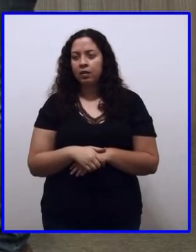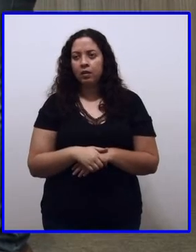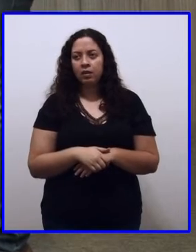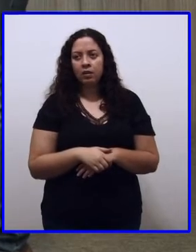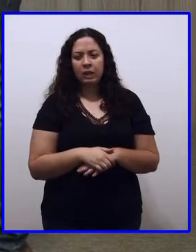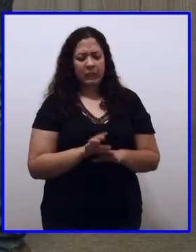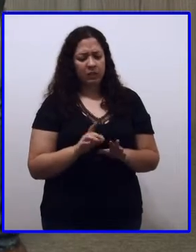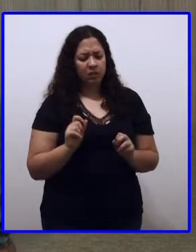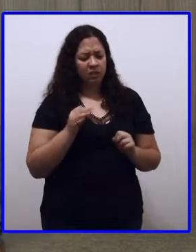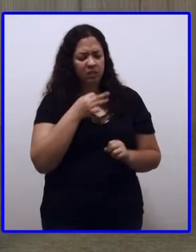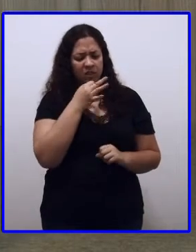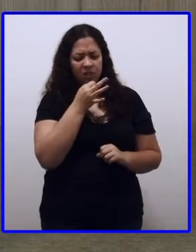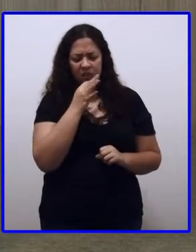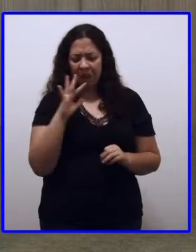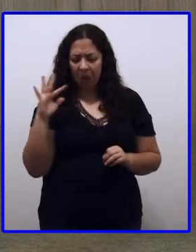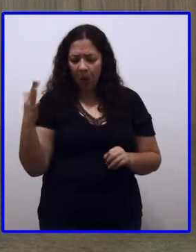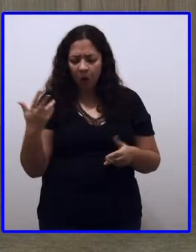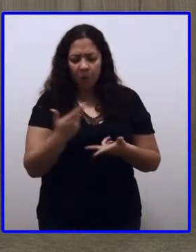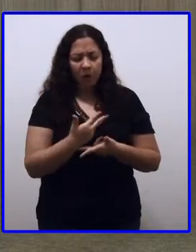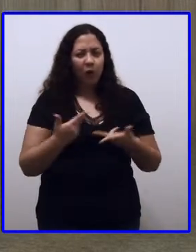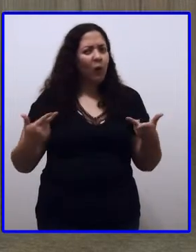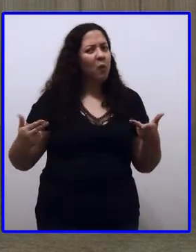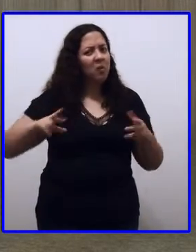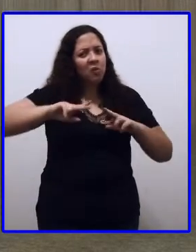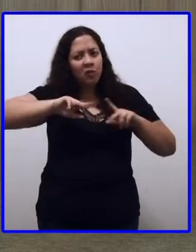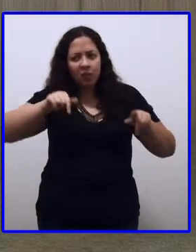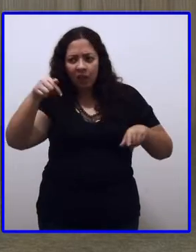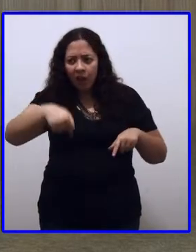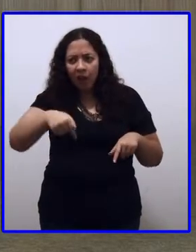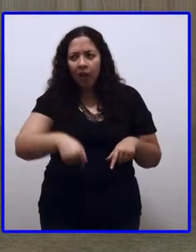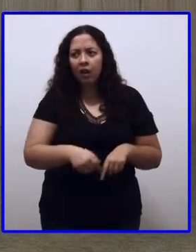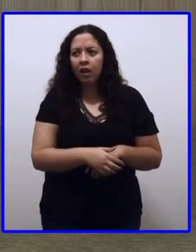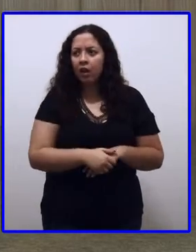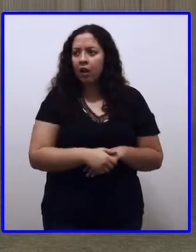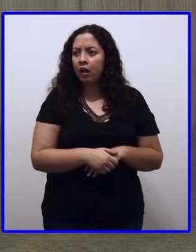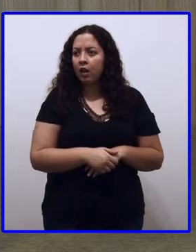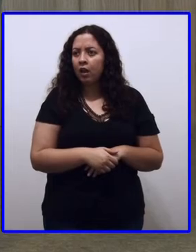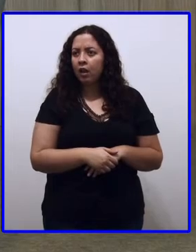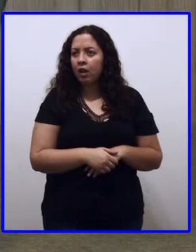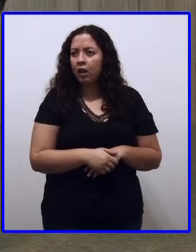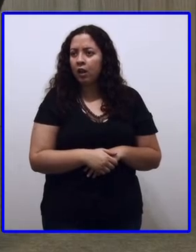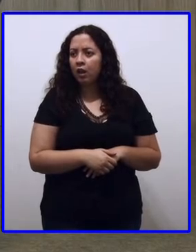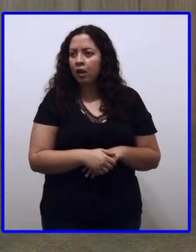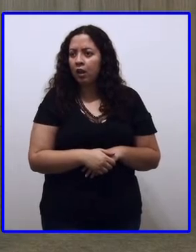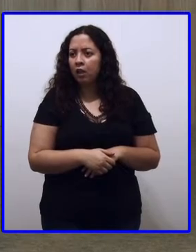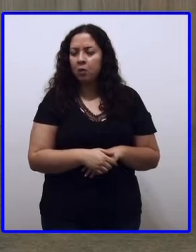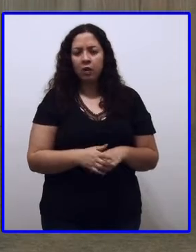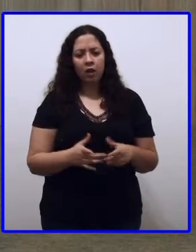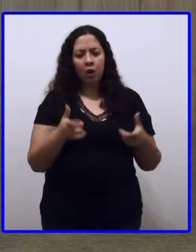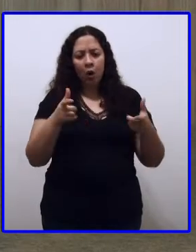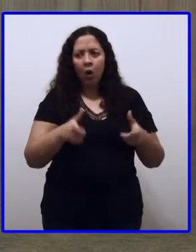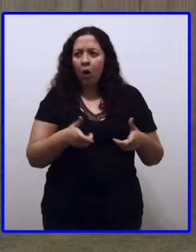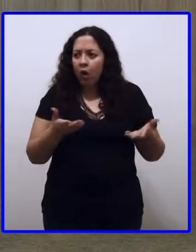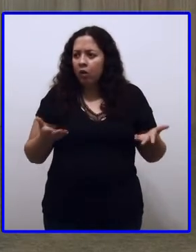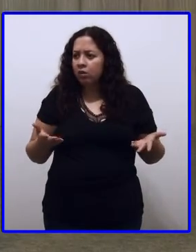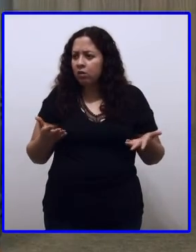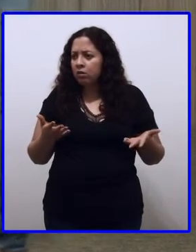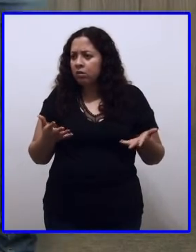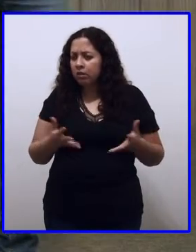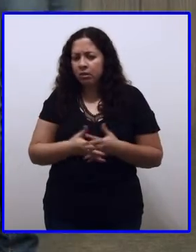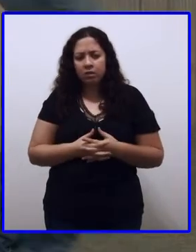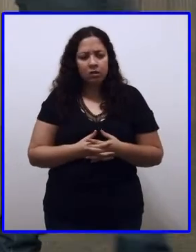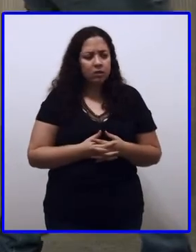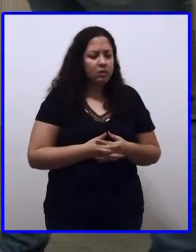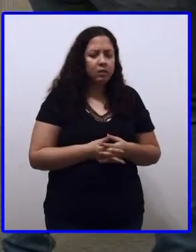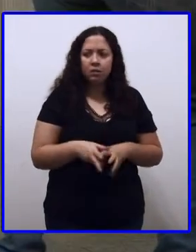Tá acontecendo alguma coisa nesse estúdio. Tem uma coisa diferente, hein? Cadê? Não viu o alô que tava aqui? O será? Você